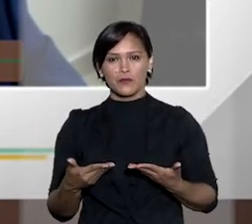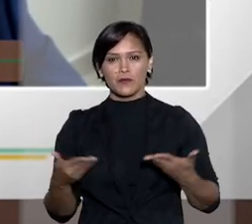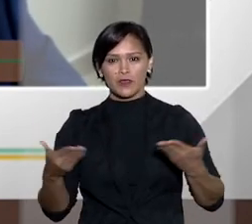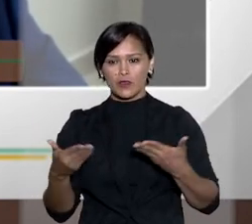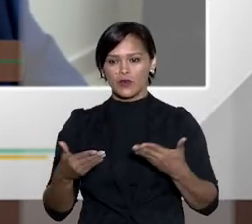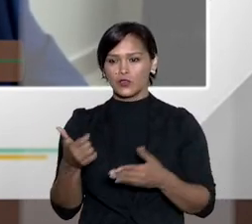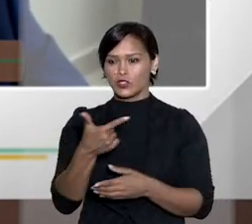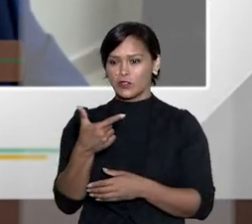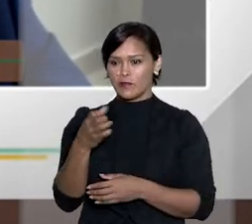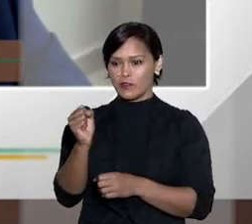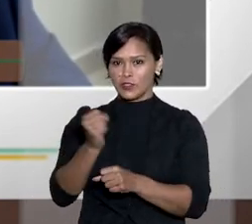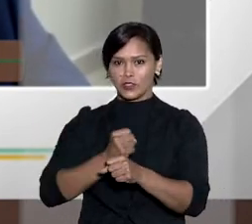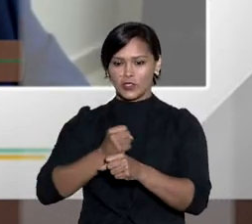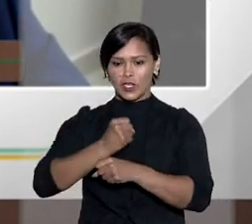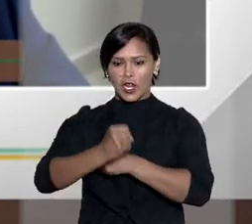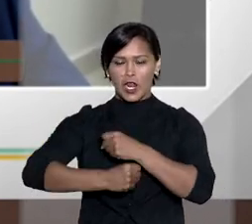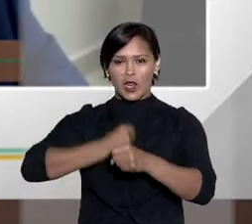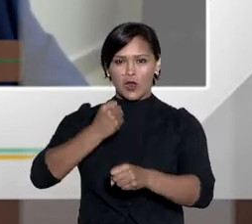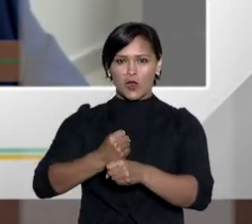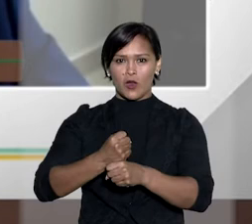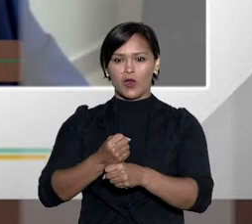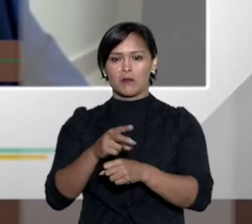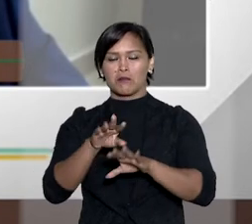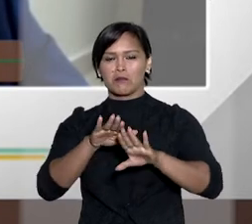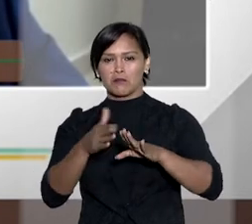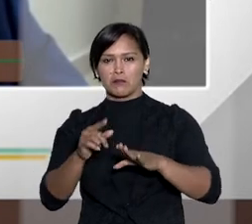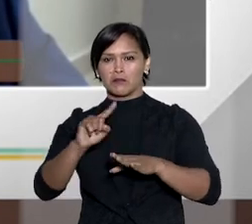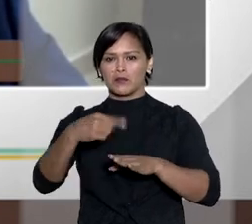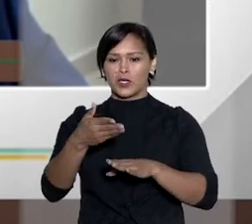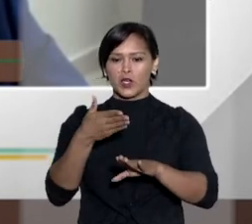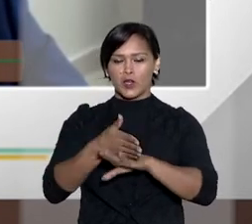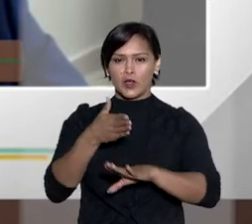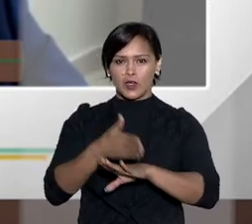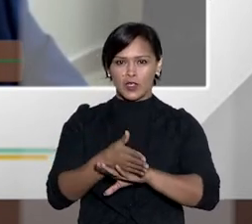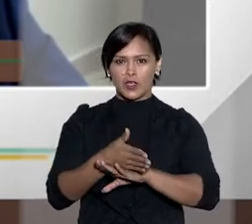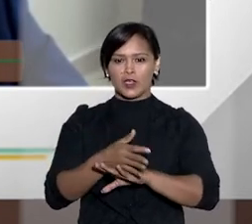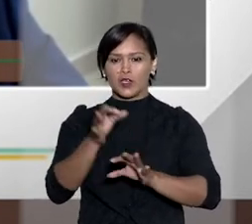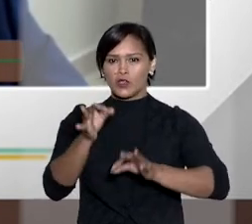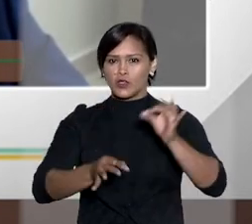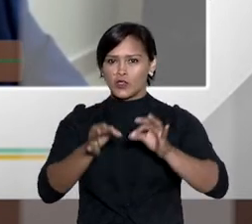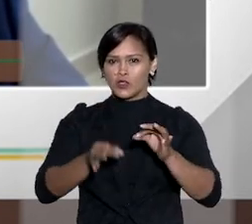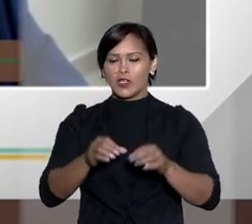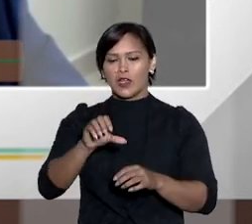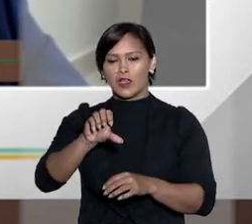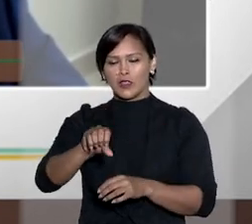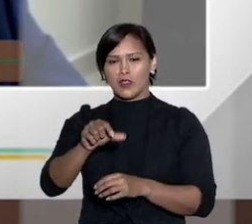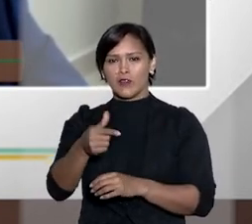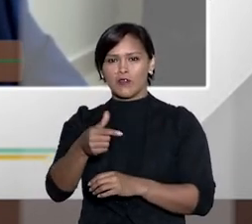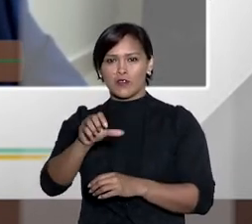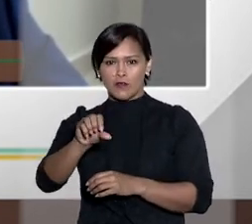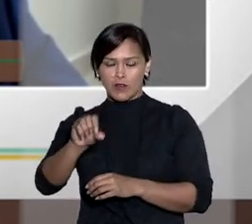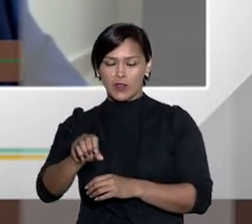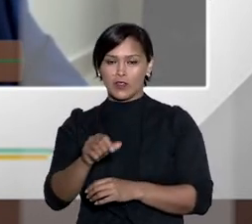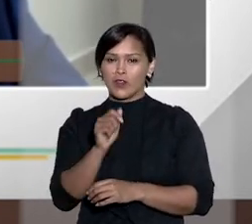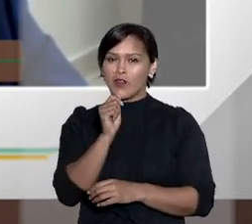após o ingresso da lei no nosso mundo jurídico, a 9099 ainda é uma norma bastante inovadora, e muitos dos seus